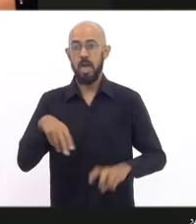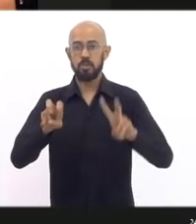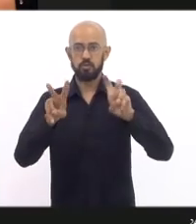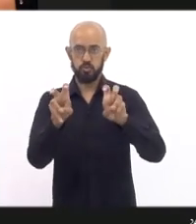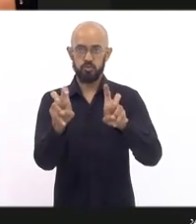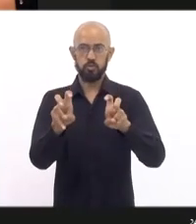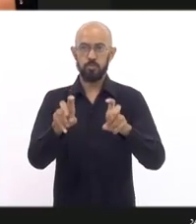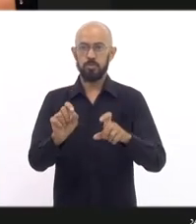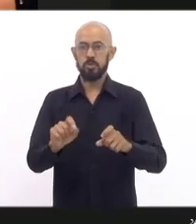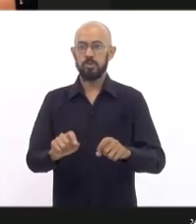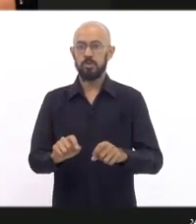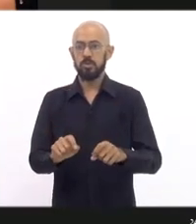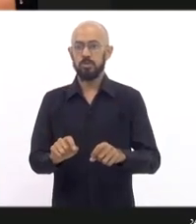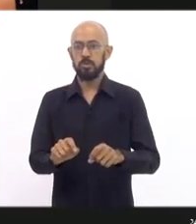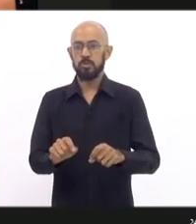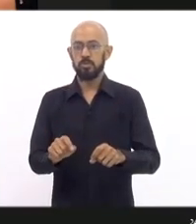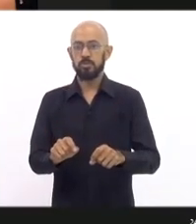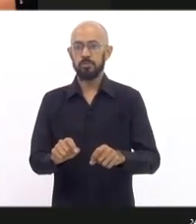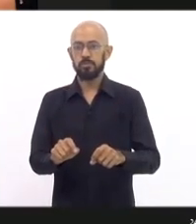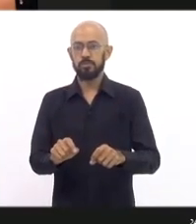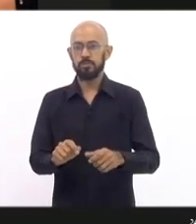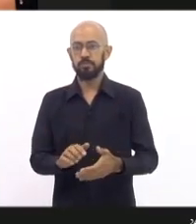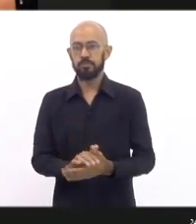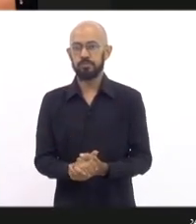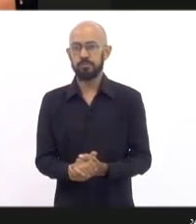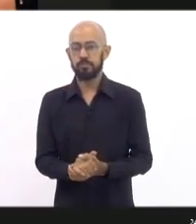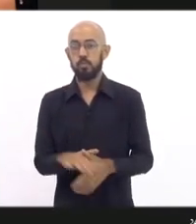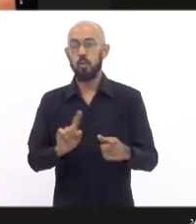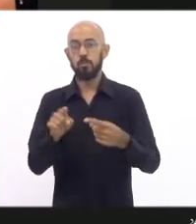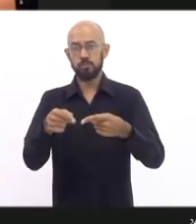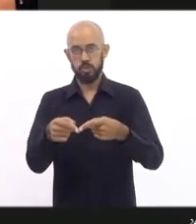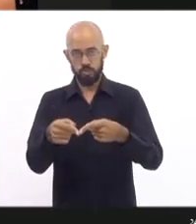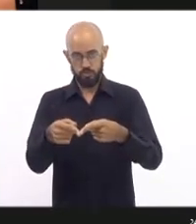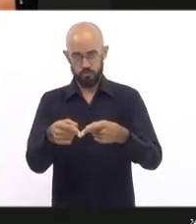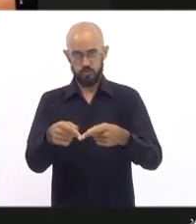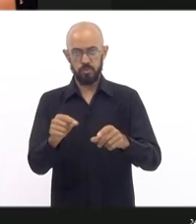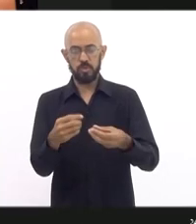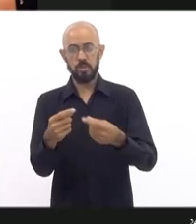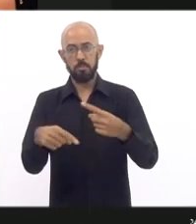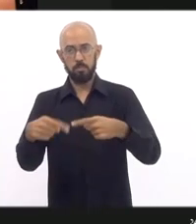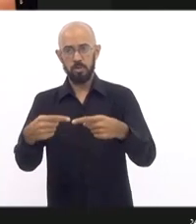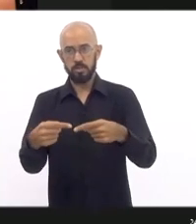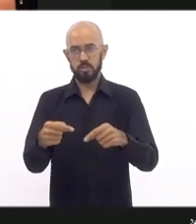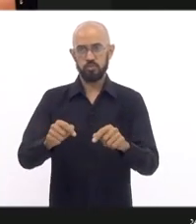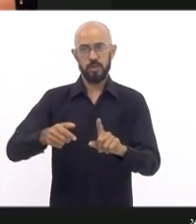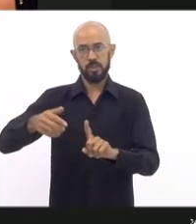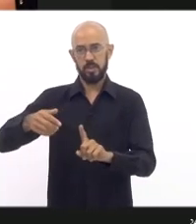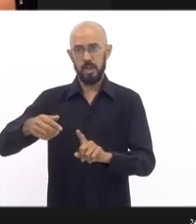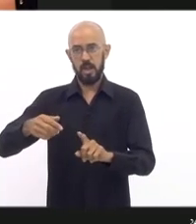a sistemática que nós vamos adotar e vamos começar a passar a palavra para